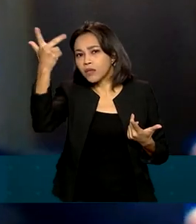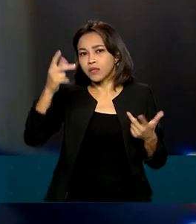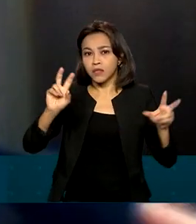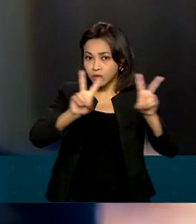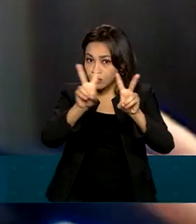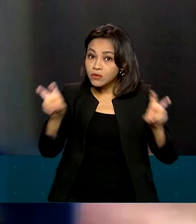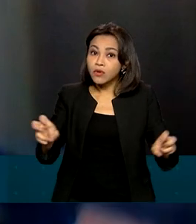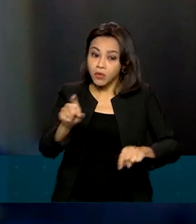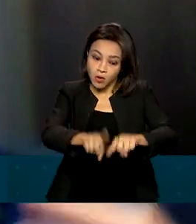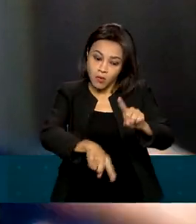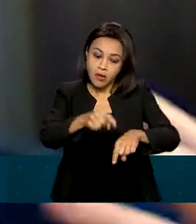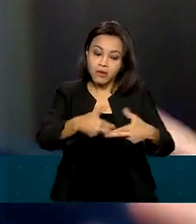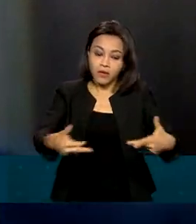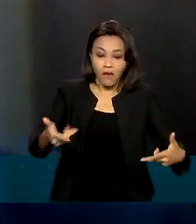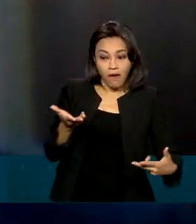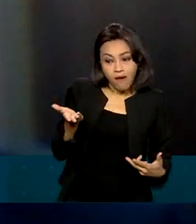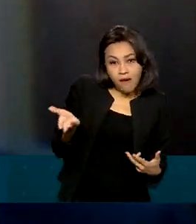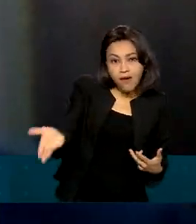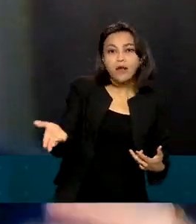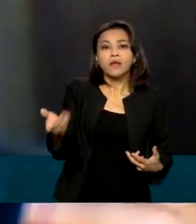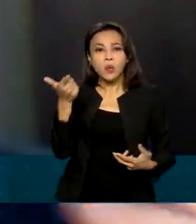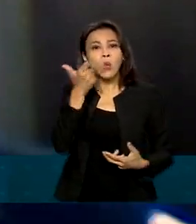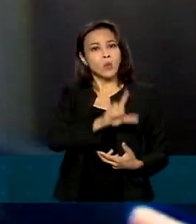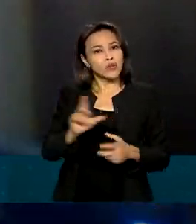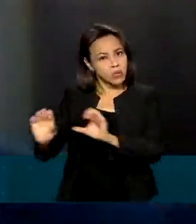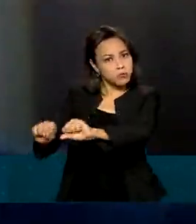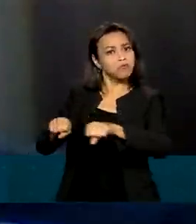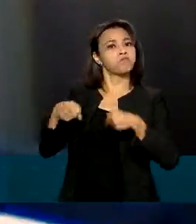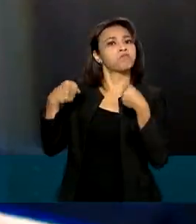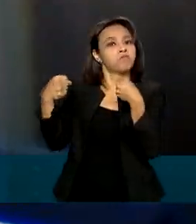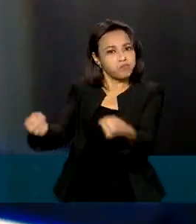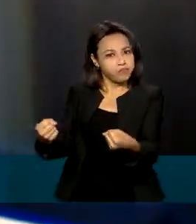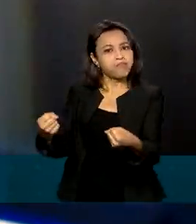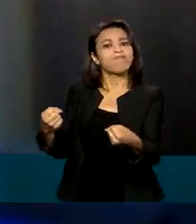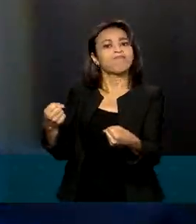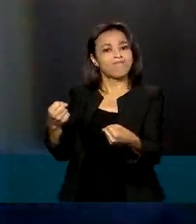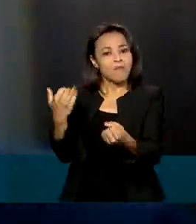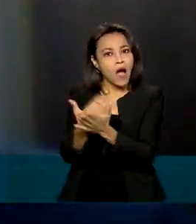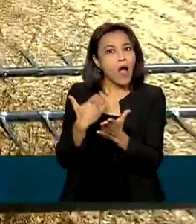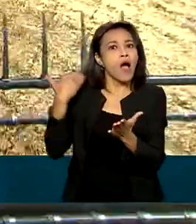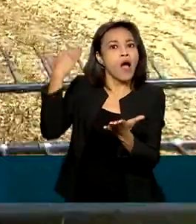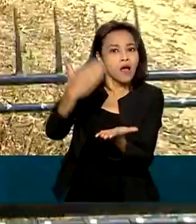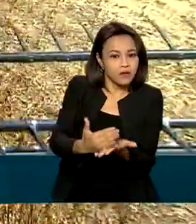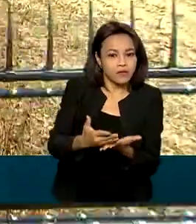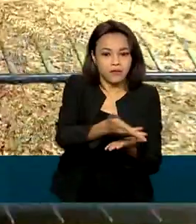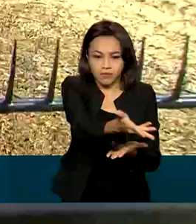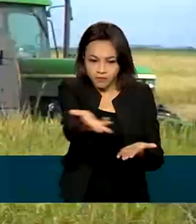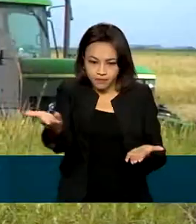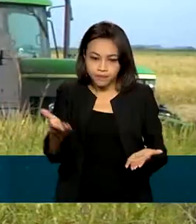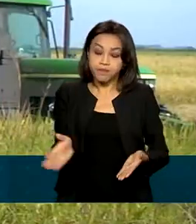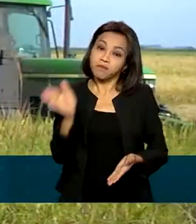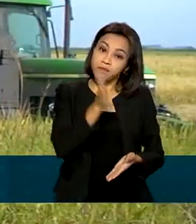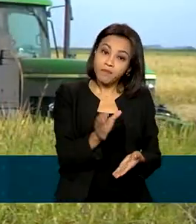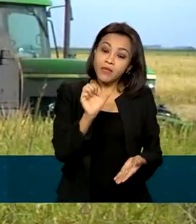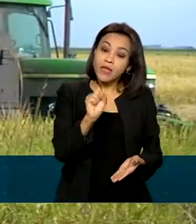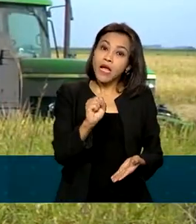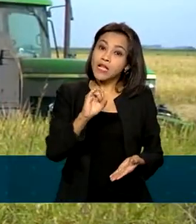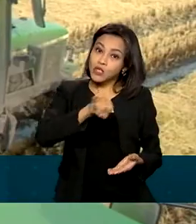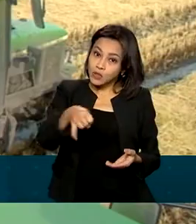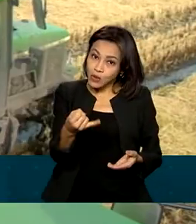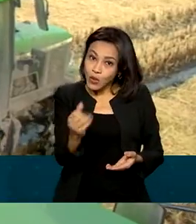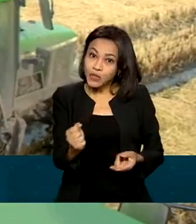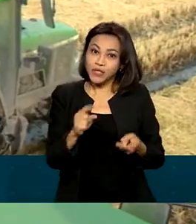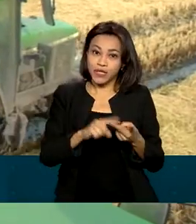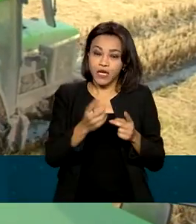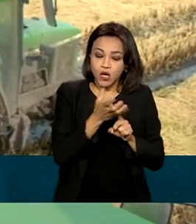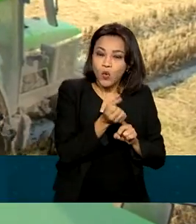insumos, o produtor respondeu positivamente aumentando a área. Já a soja e o arroz estão